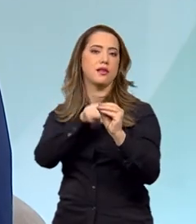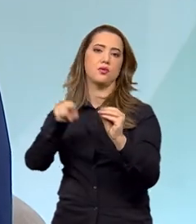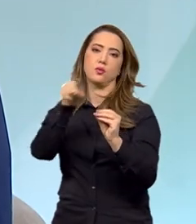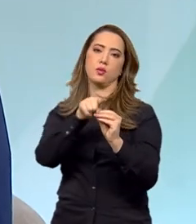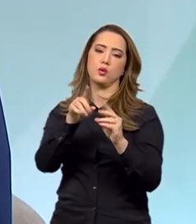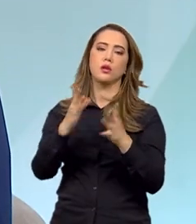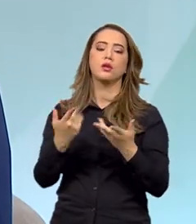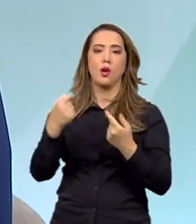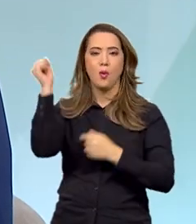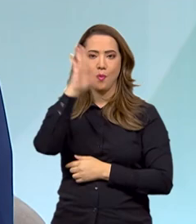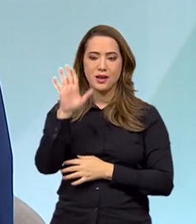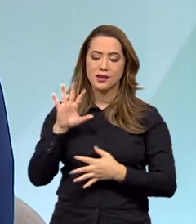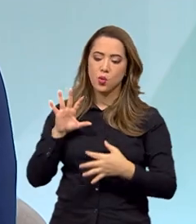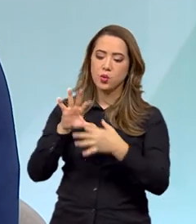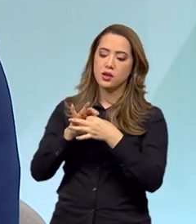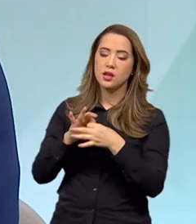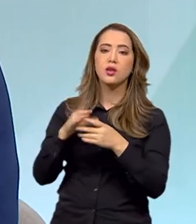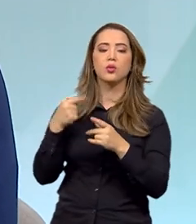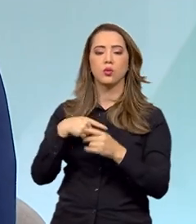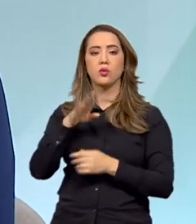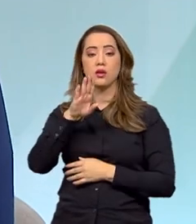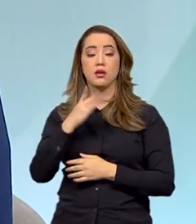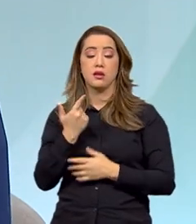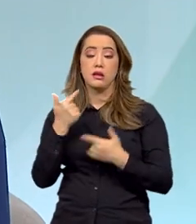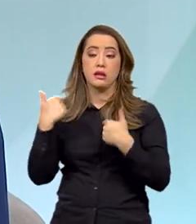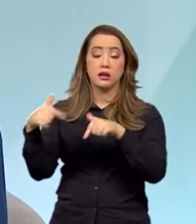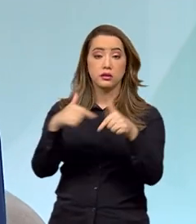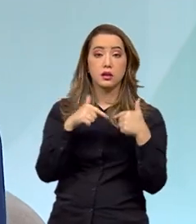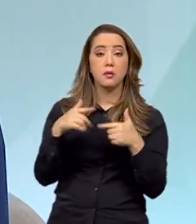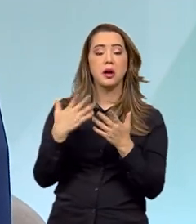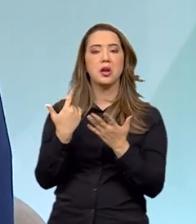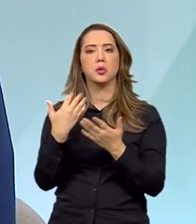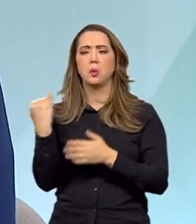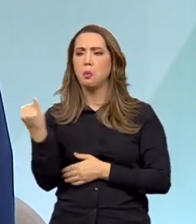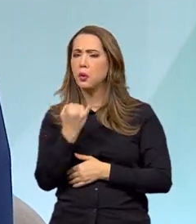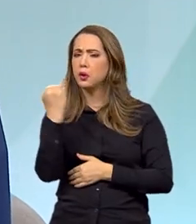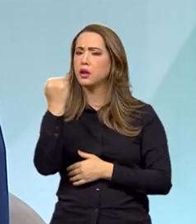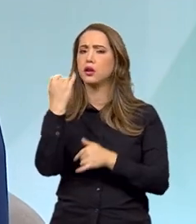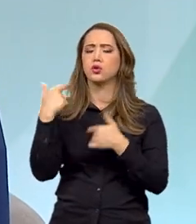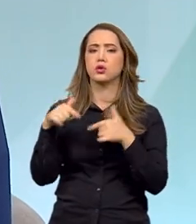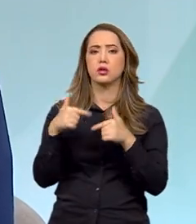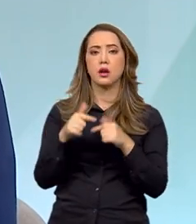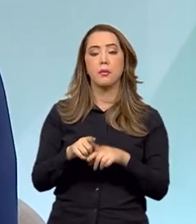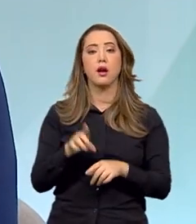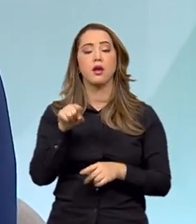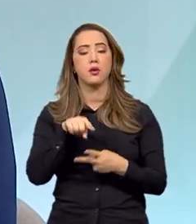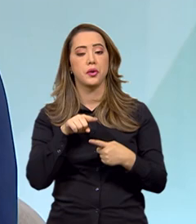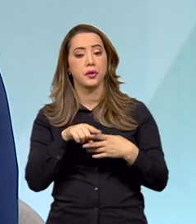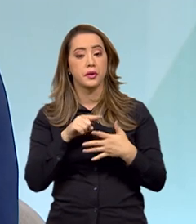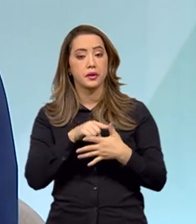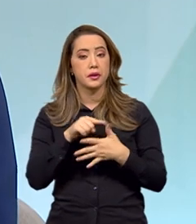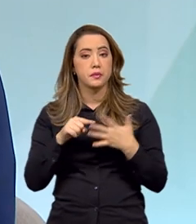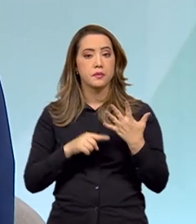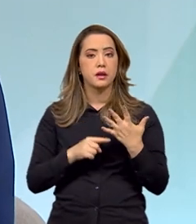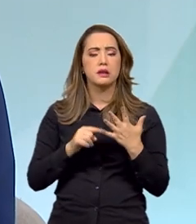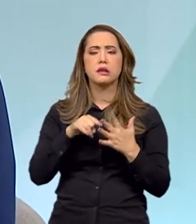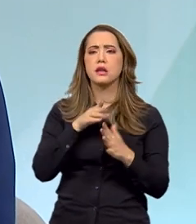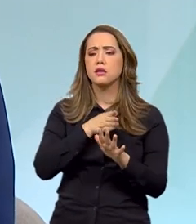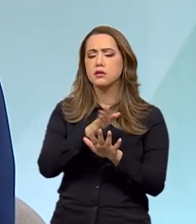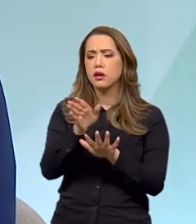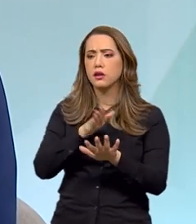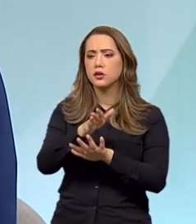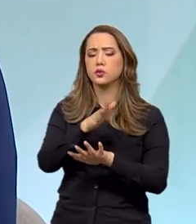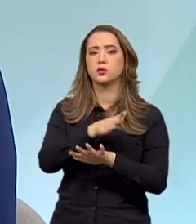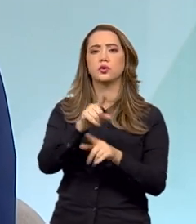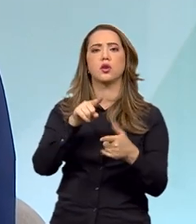papel protagonista dos seis eixos de enfrentamento. Pegando aí legislação, conscientização, incidências sobre as empresas de